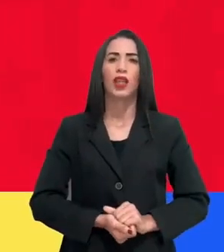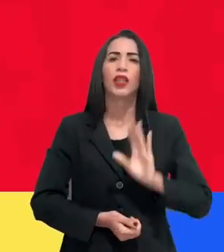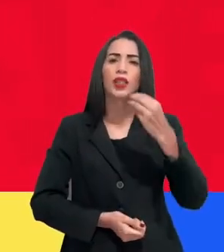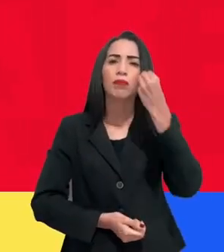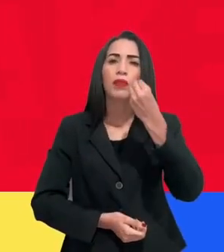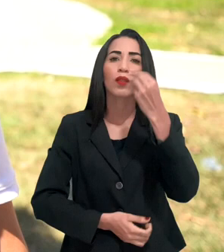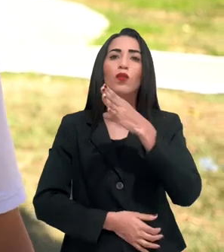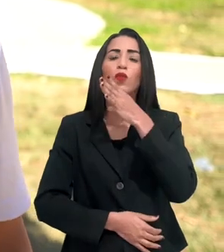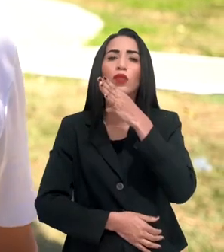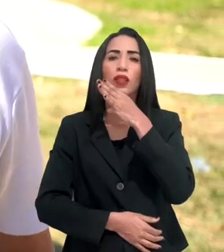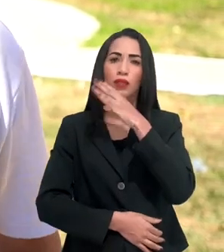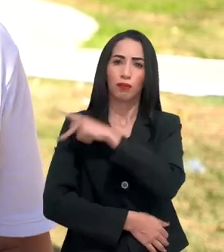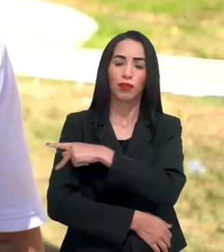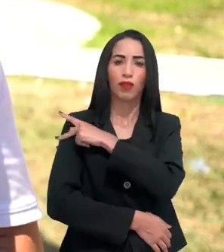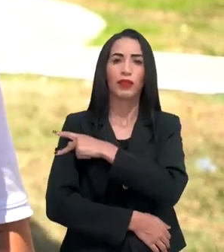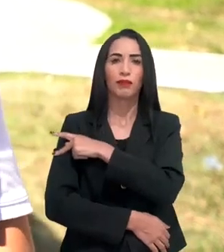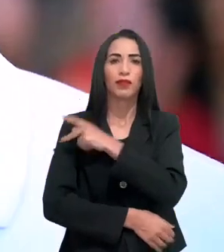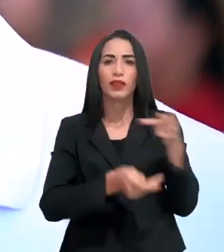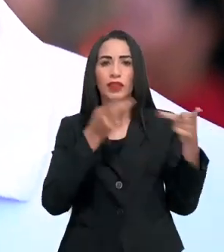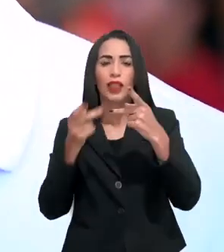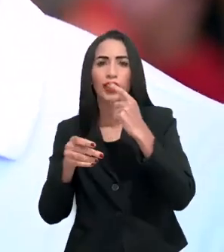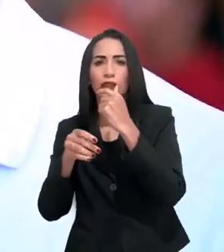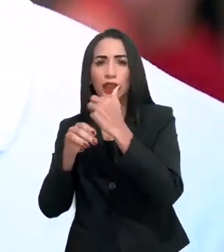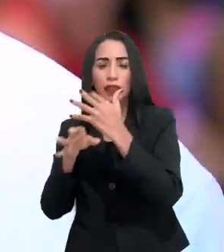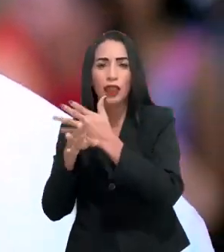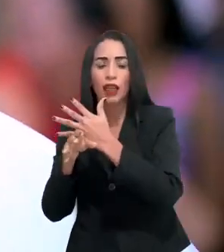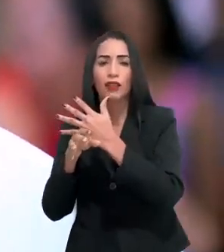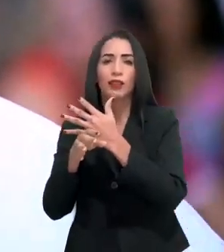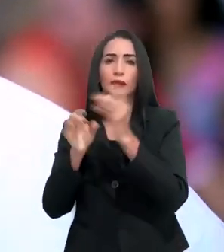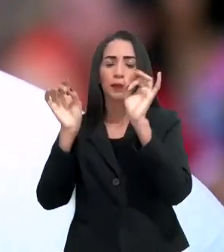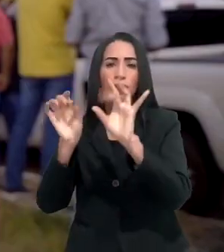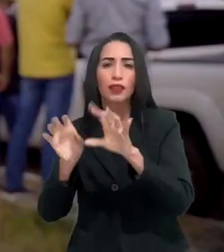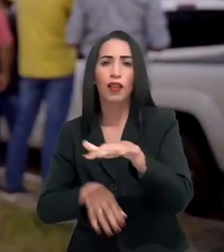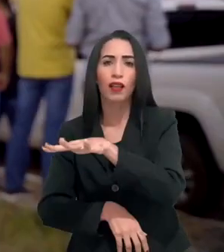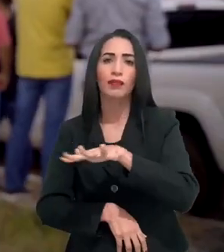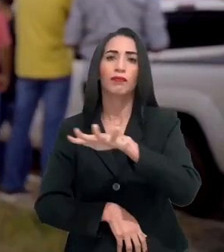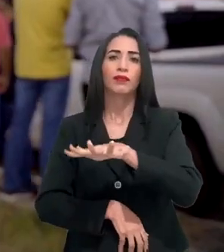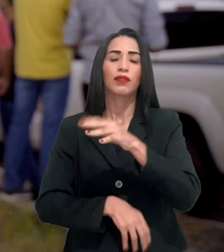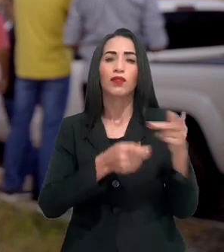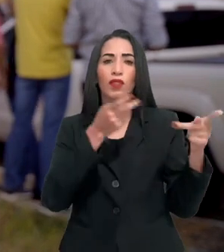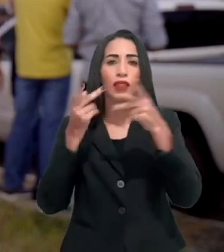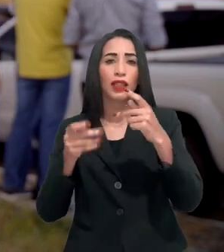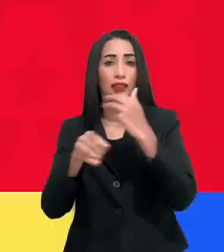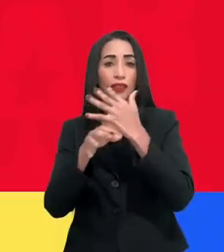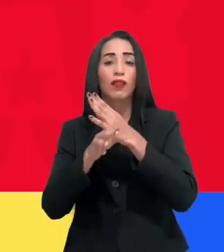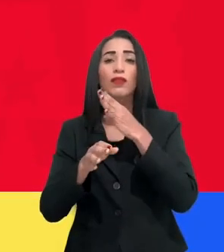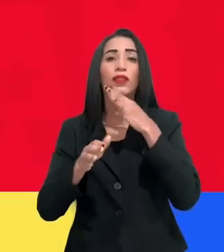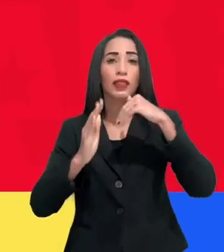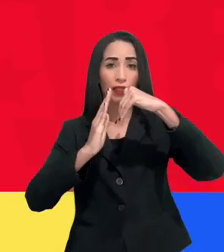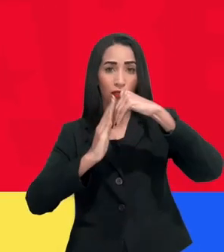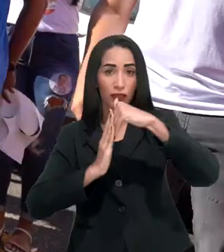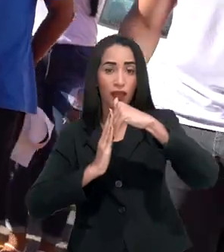Conhece o Piauí. Visitando aqui a cidade de Miguel Leal. Querido município de Lagoa de São Francisco. Voltar aqui a cidade de Castelo.